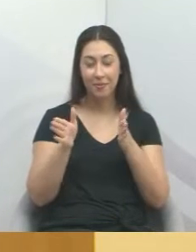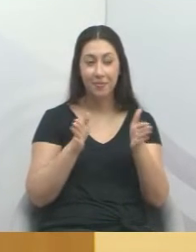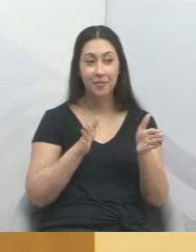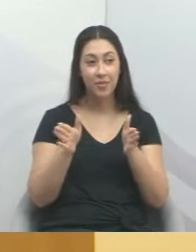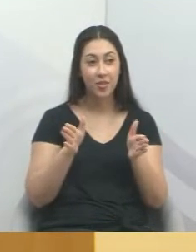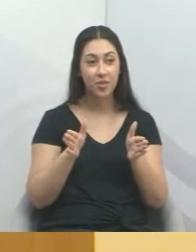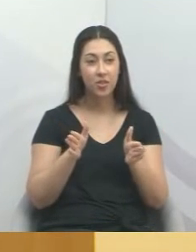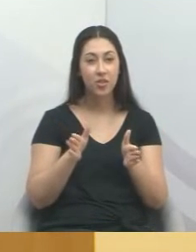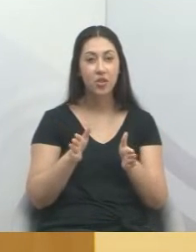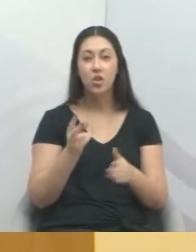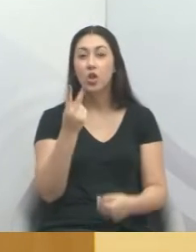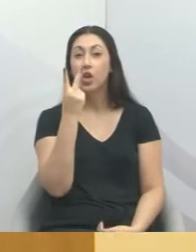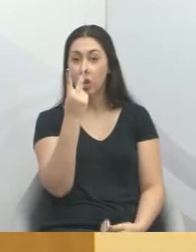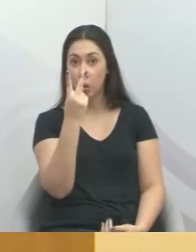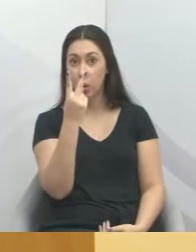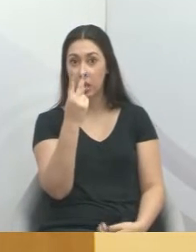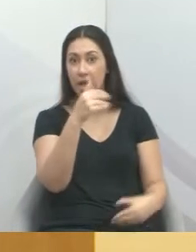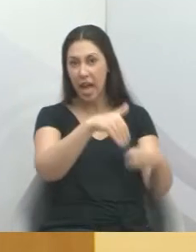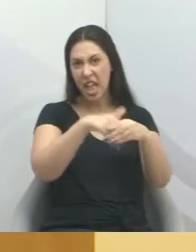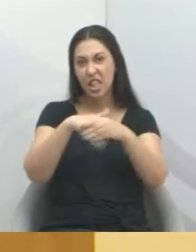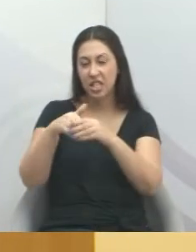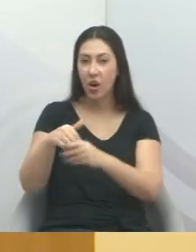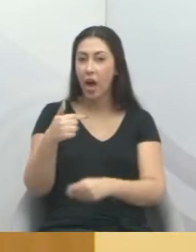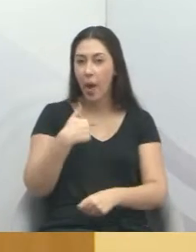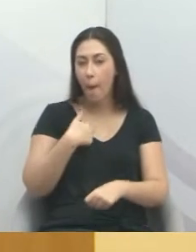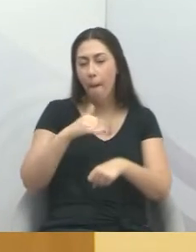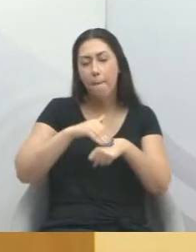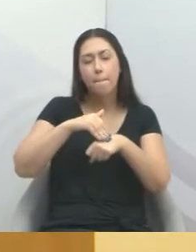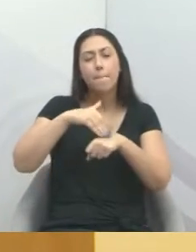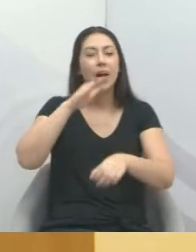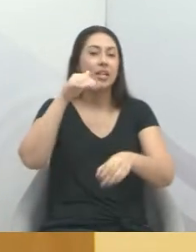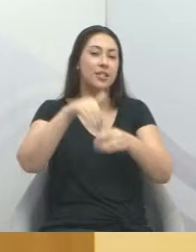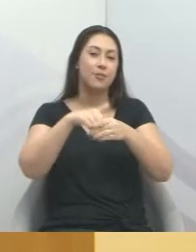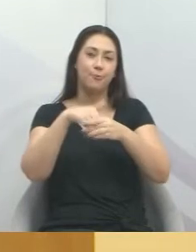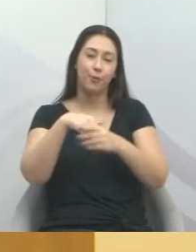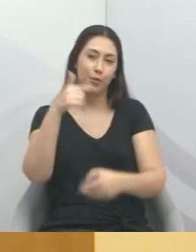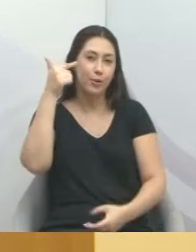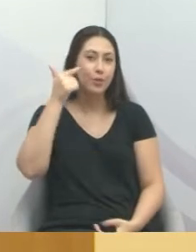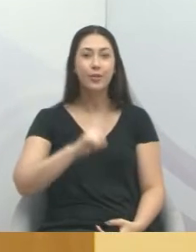eu, as duas eleições, fui o mais bem votado da cidade de Jacareí,